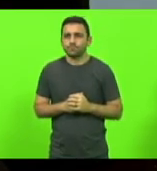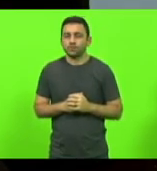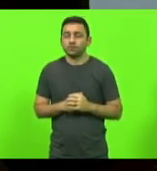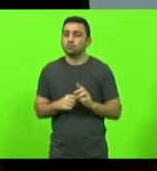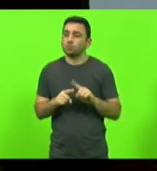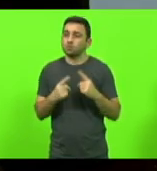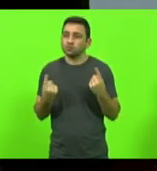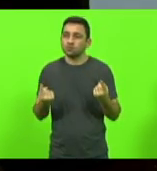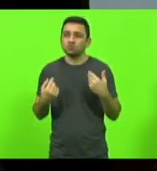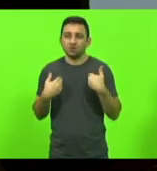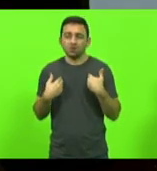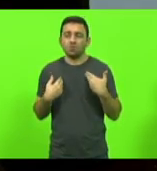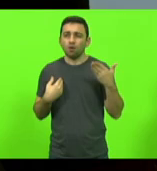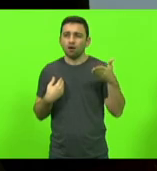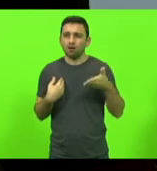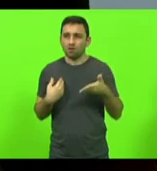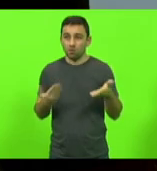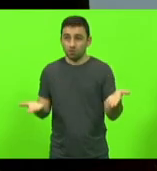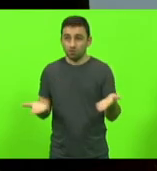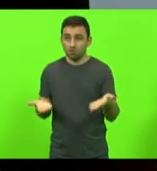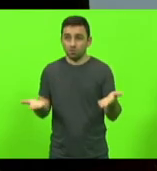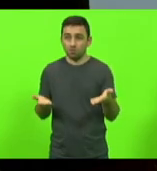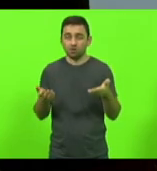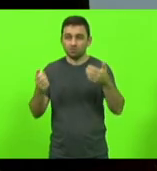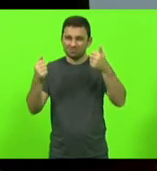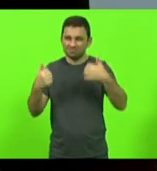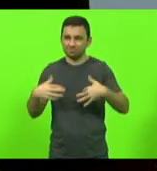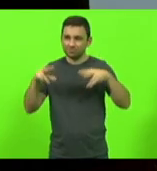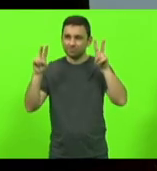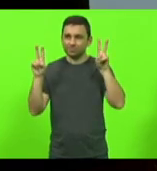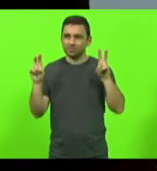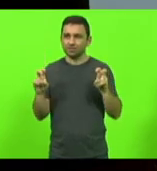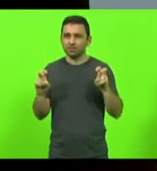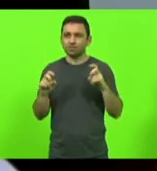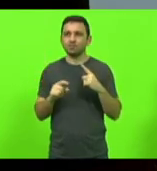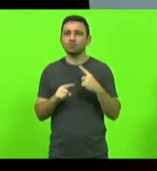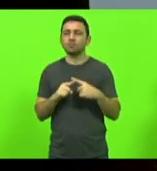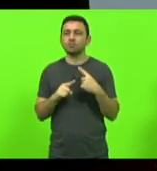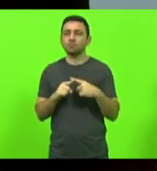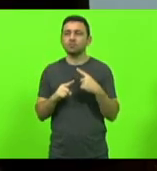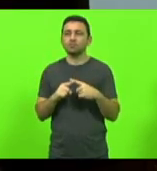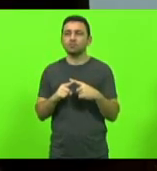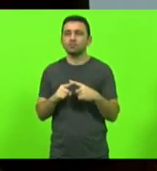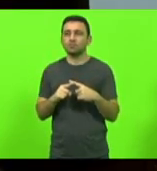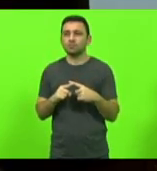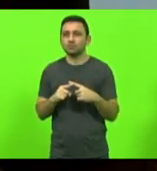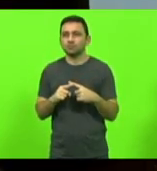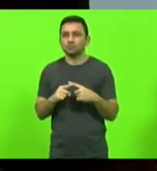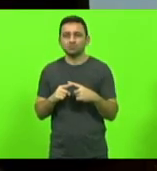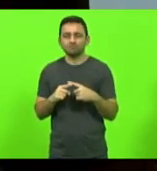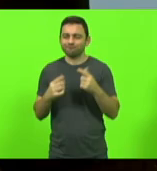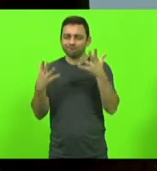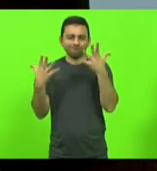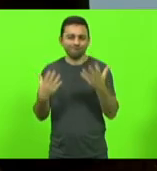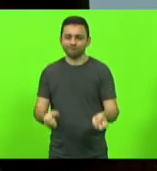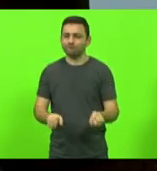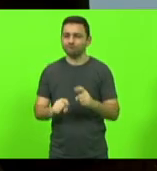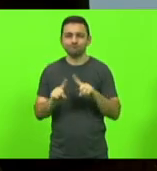trago aqui este assunto porque não é admissível